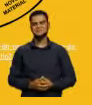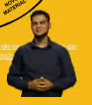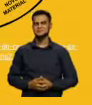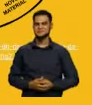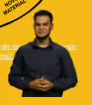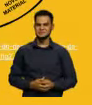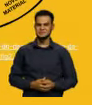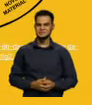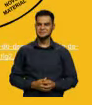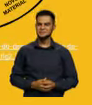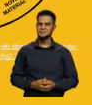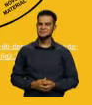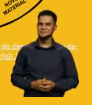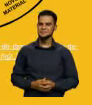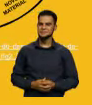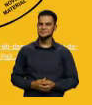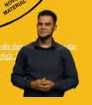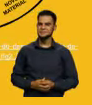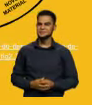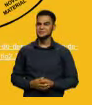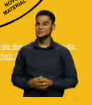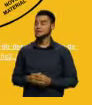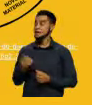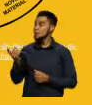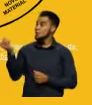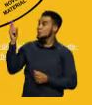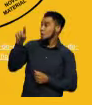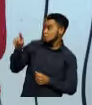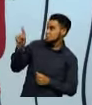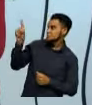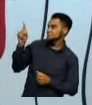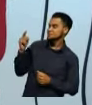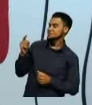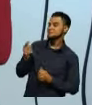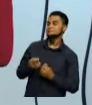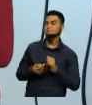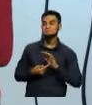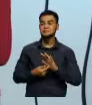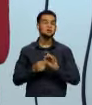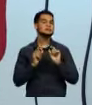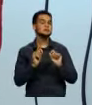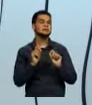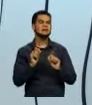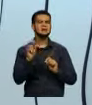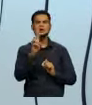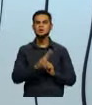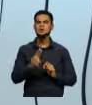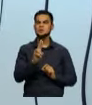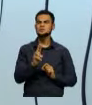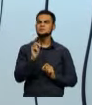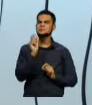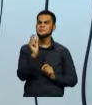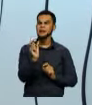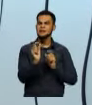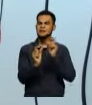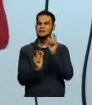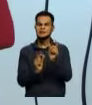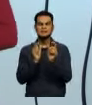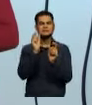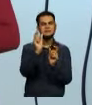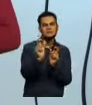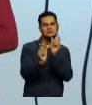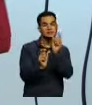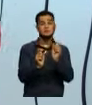espiral que eu tenho aqui, eu estou utilizando palavras que podem me